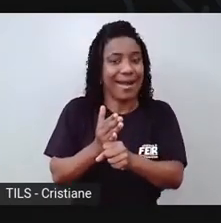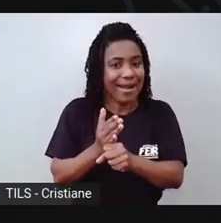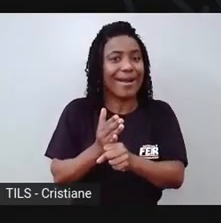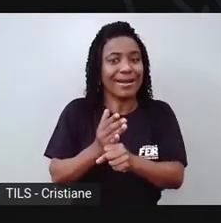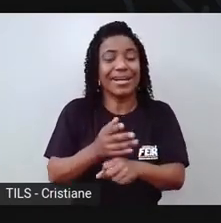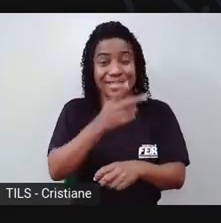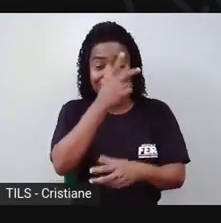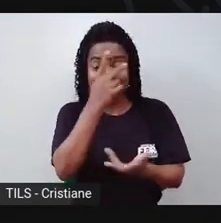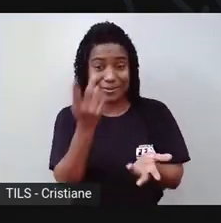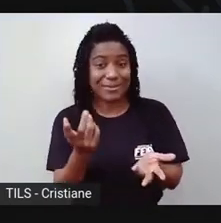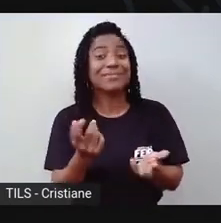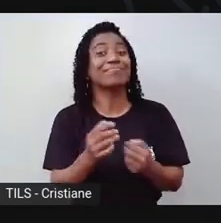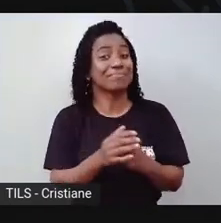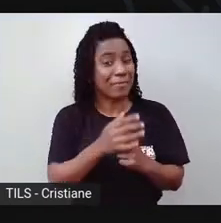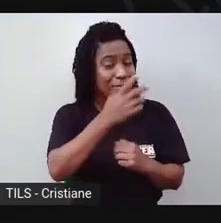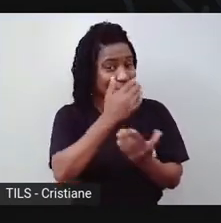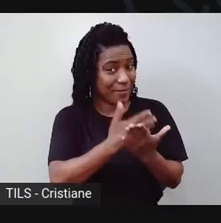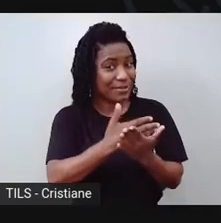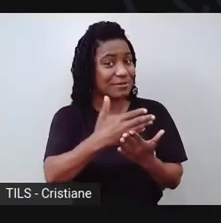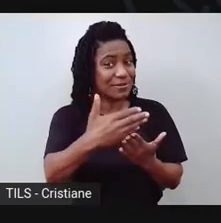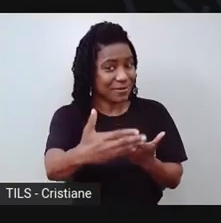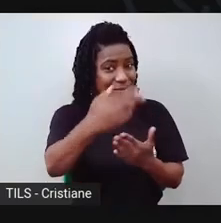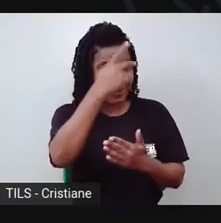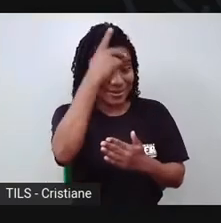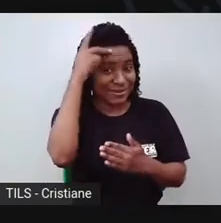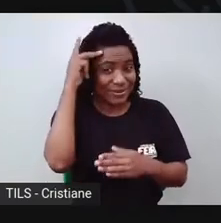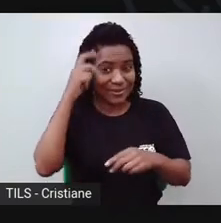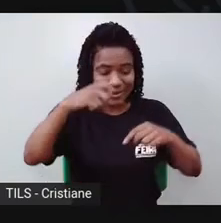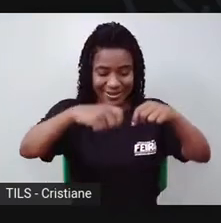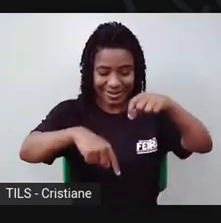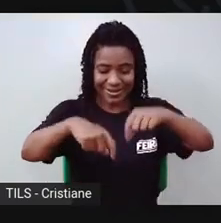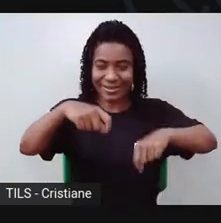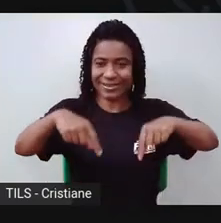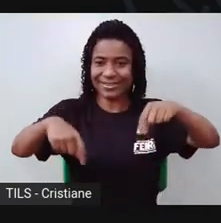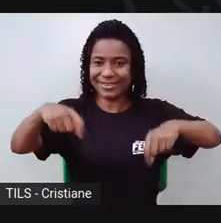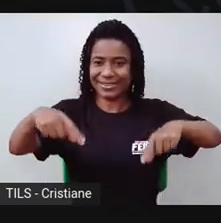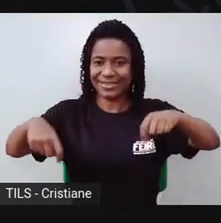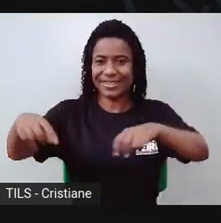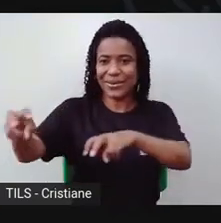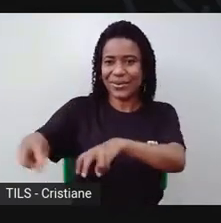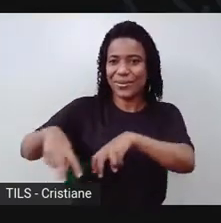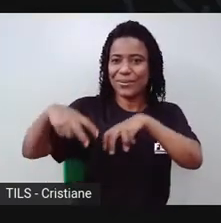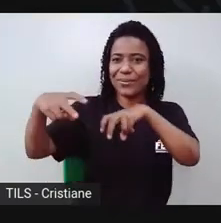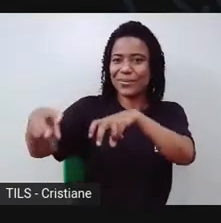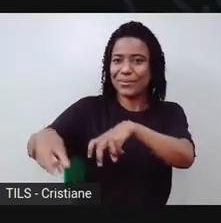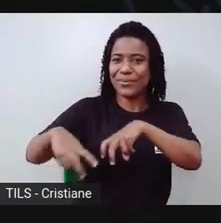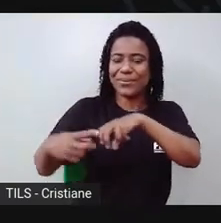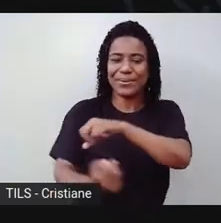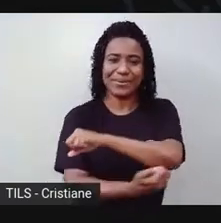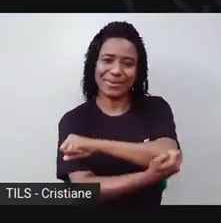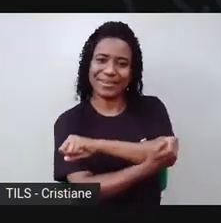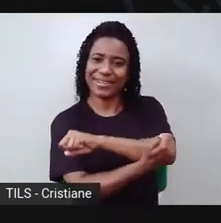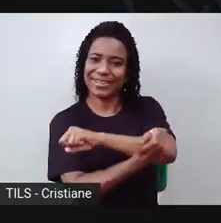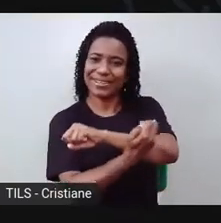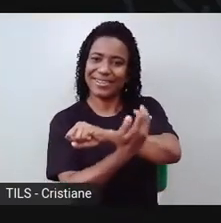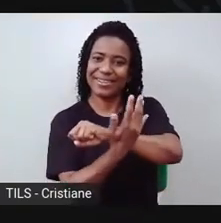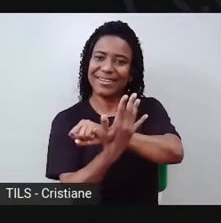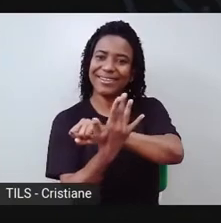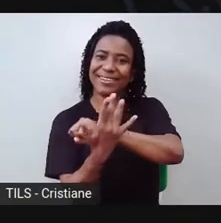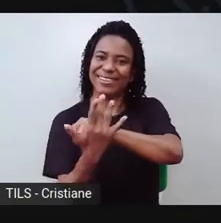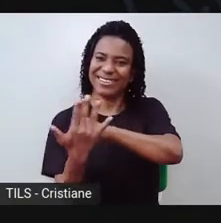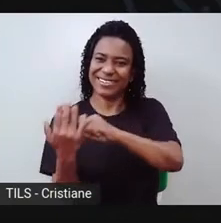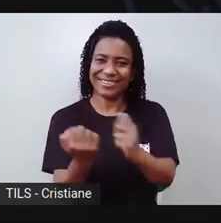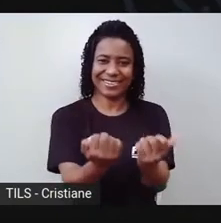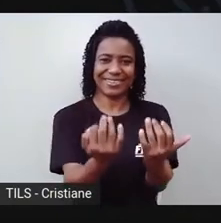fazer uma roça. Ele tornou-se agricultor. Aí, começou a plantar semente, pra fazer as plantinhas dele,